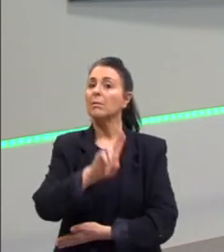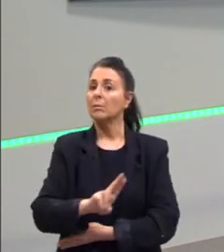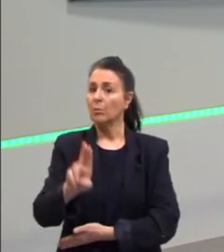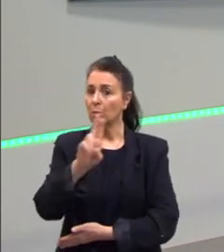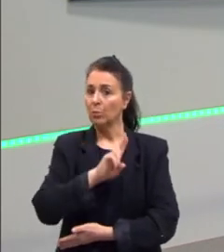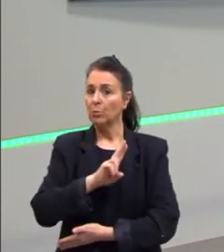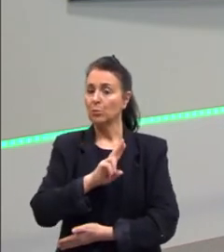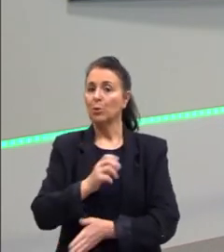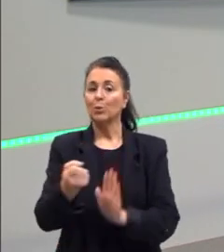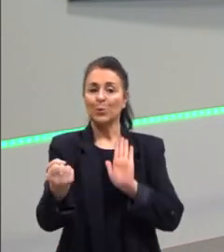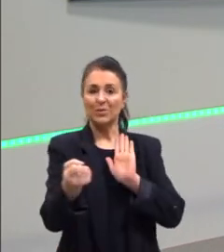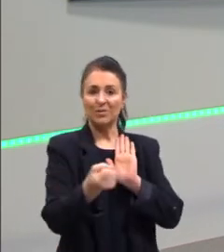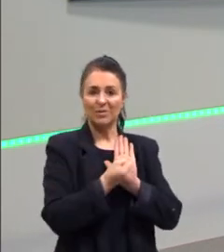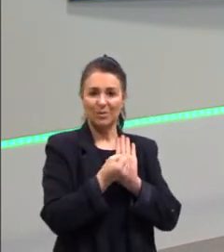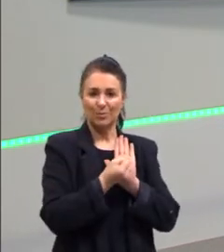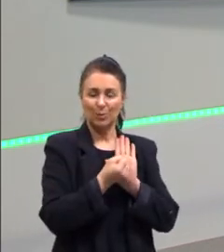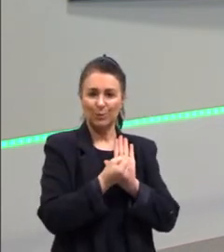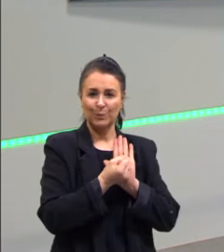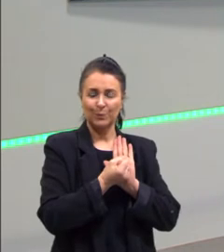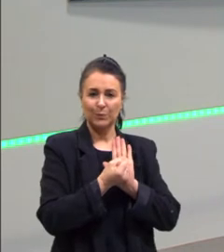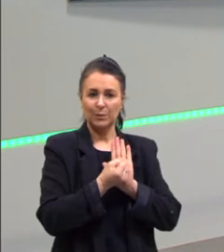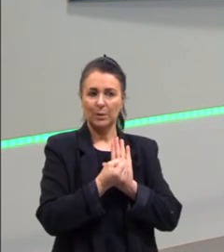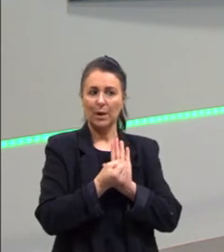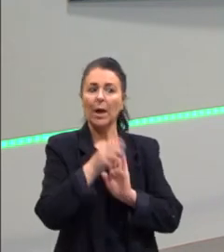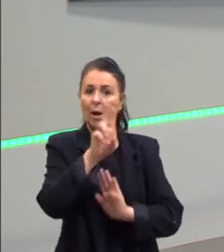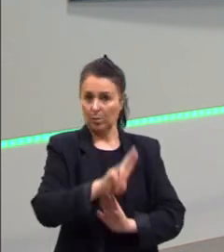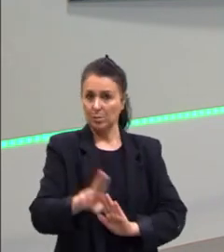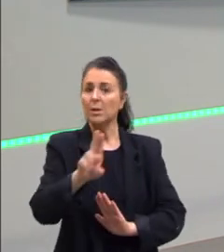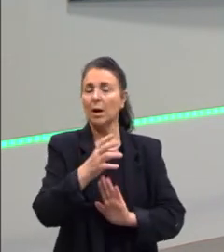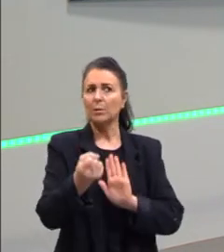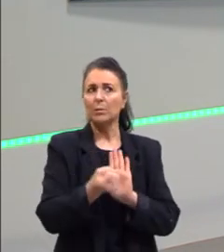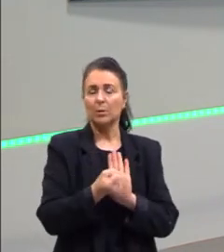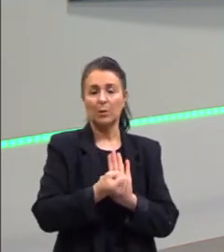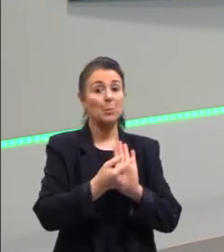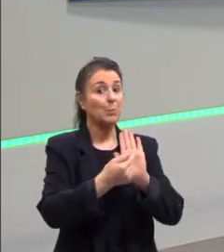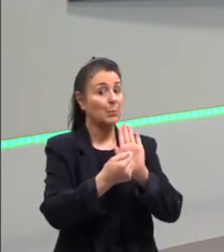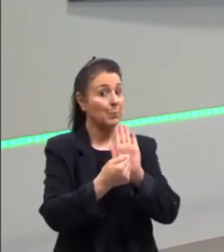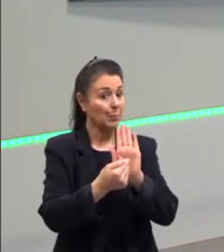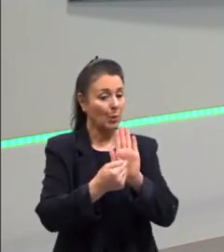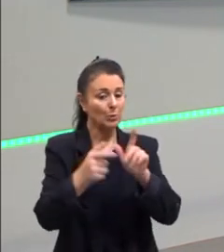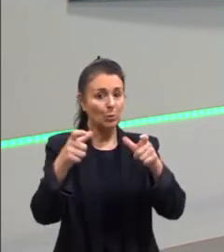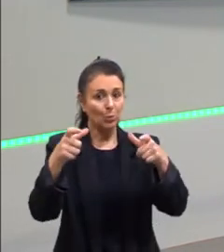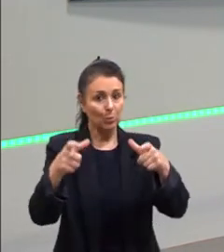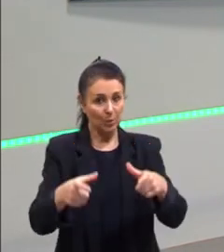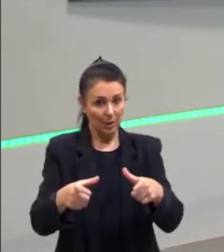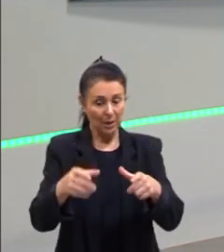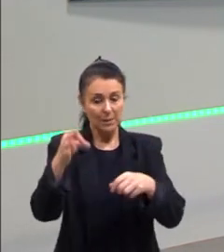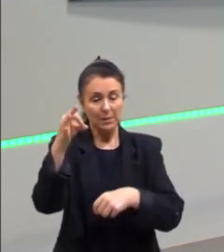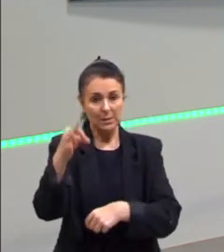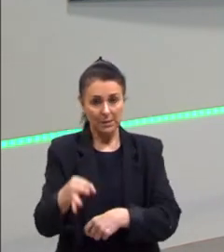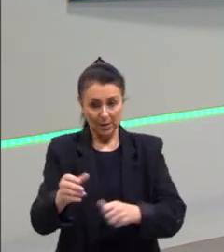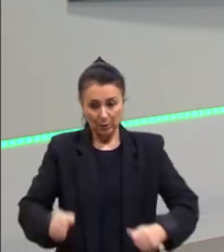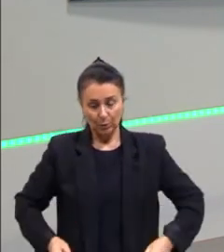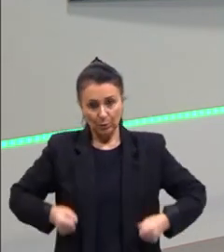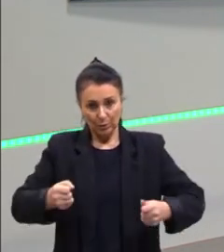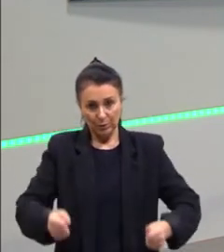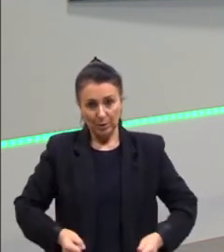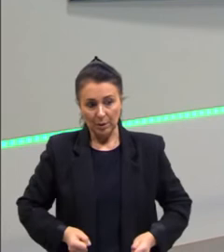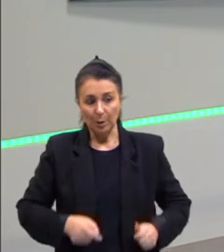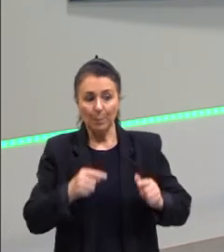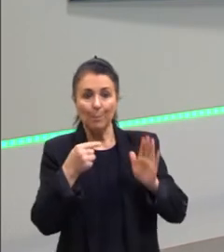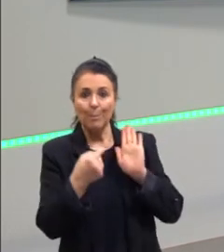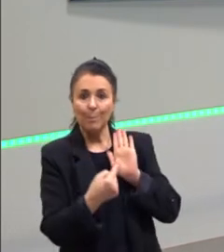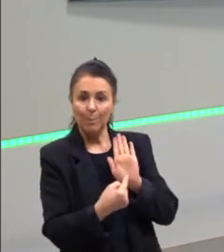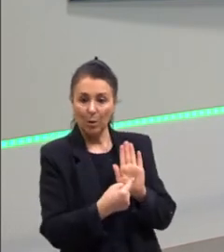símbolo. É explorado o símbolo que demonstra o que identifica as vagas